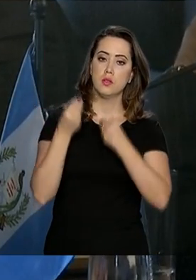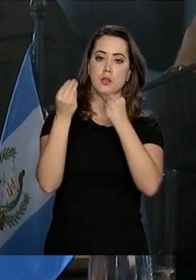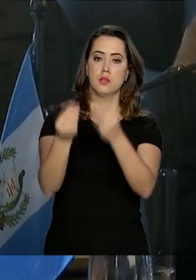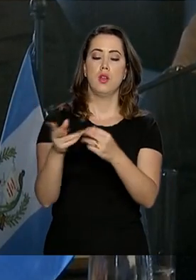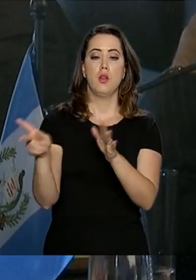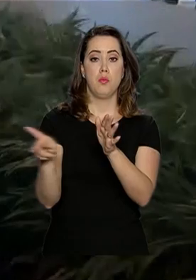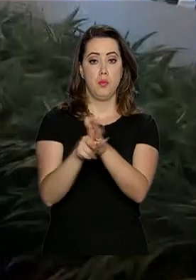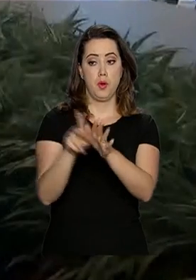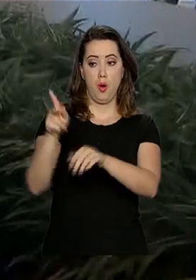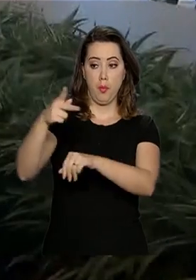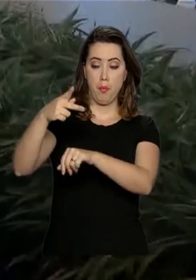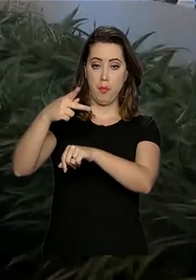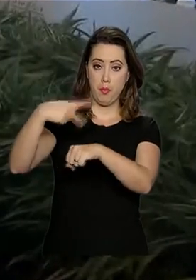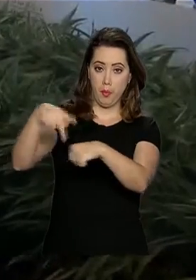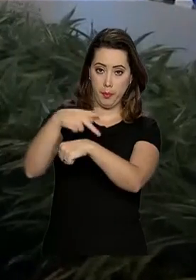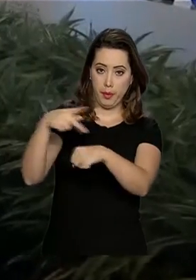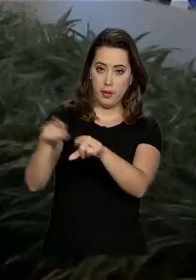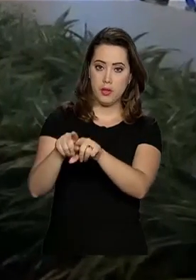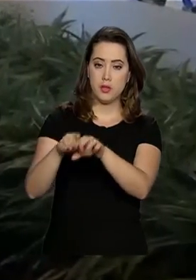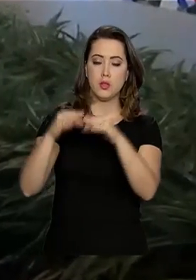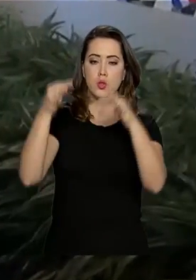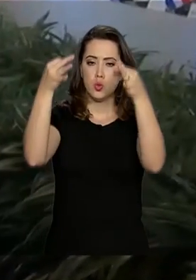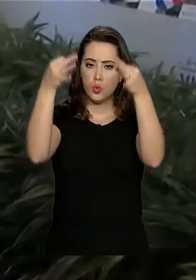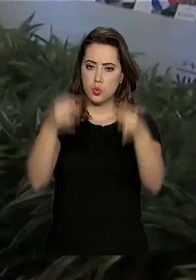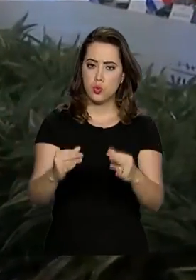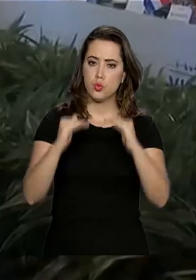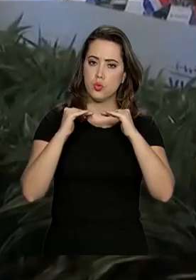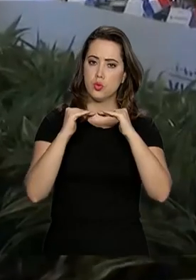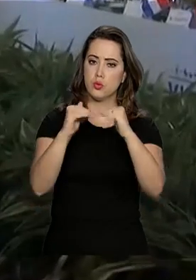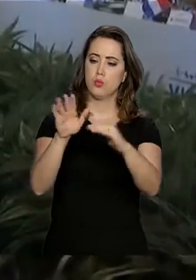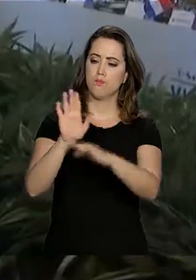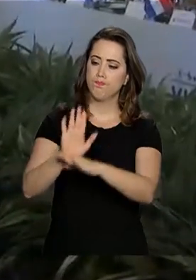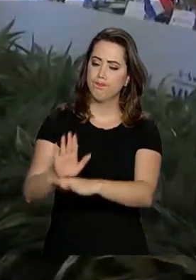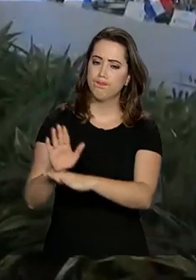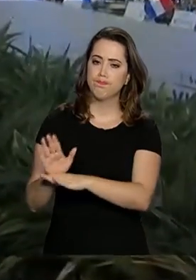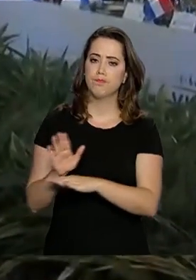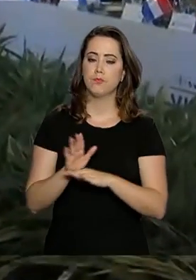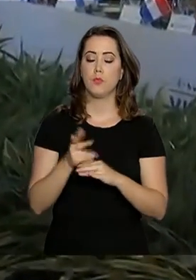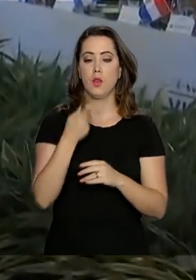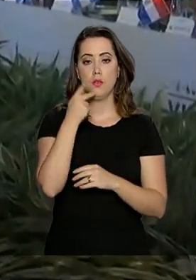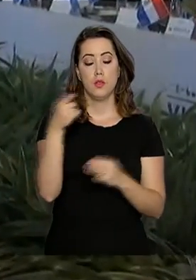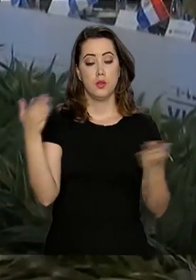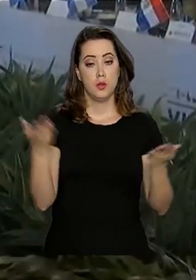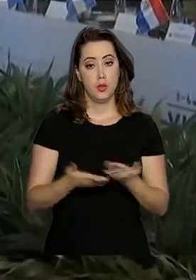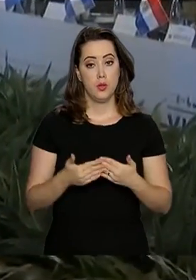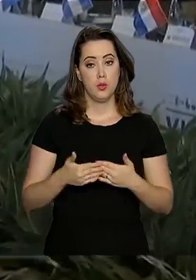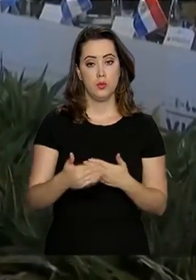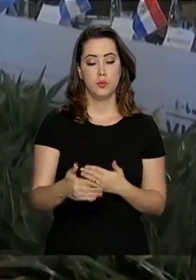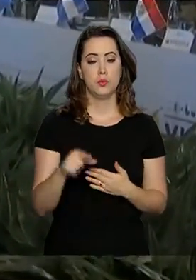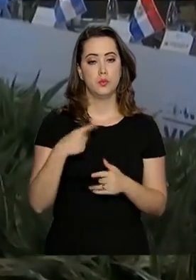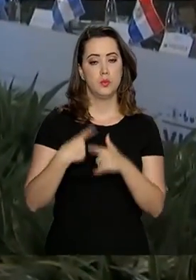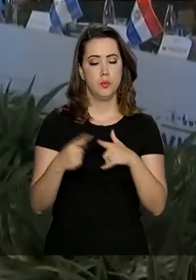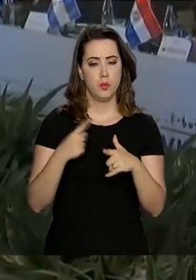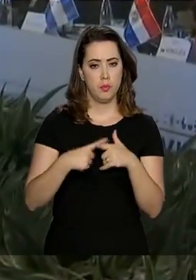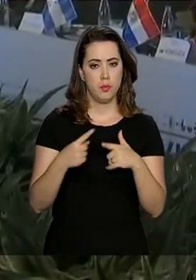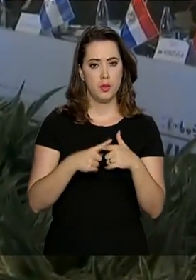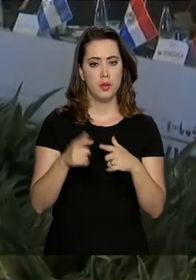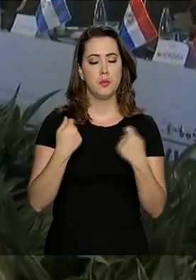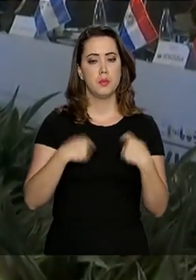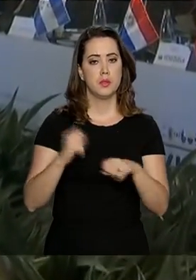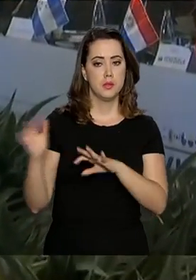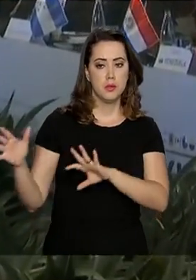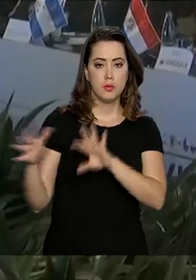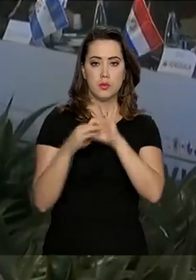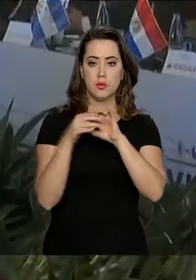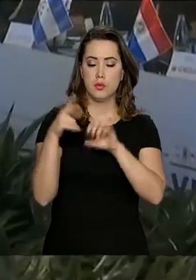ao seu povo justiça, igualdade e solidariedade. Afirmou ainda que, neste momento, a crise na região exige a